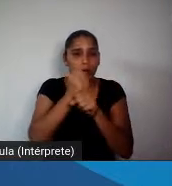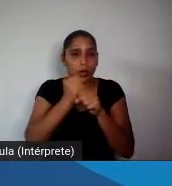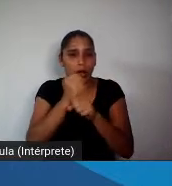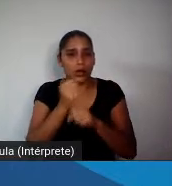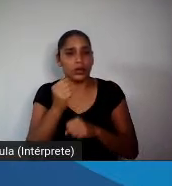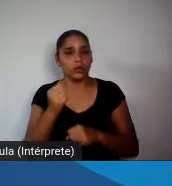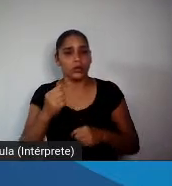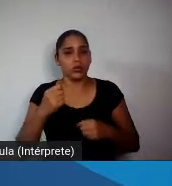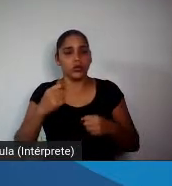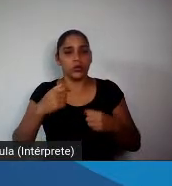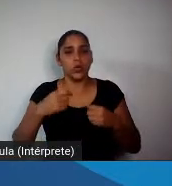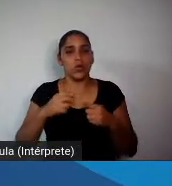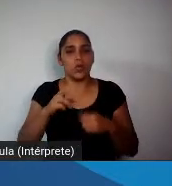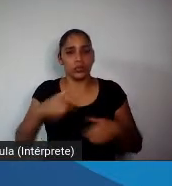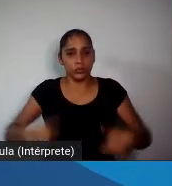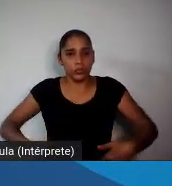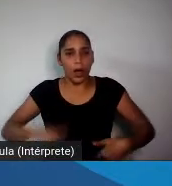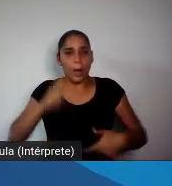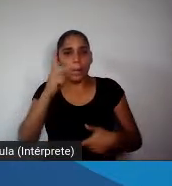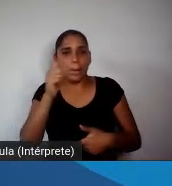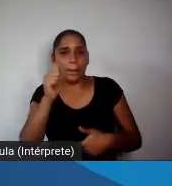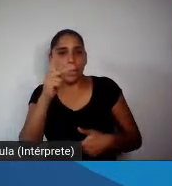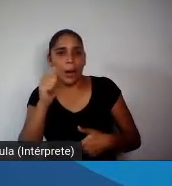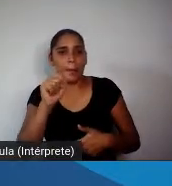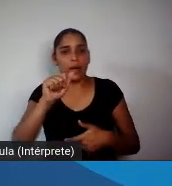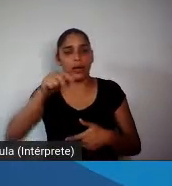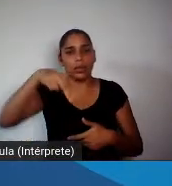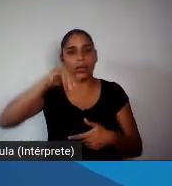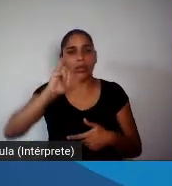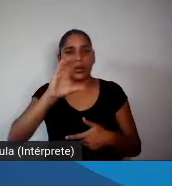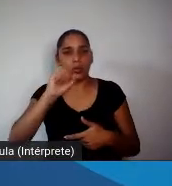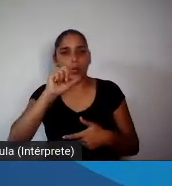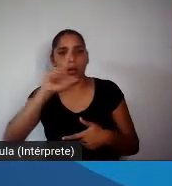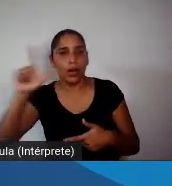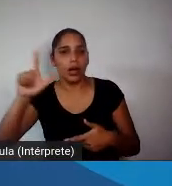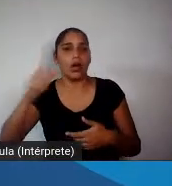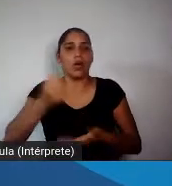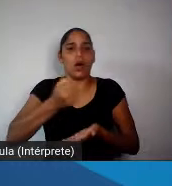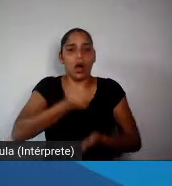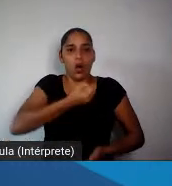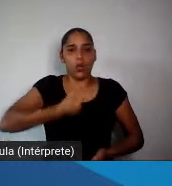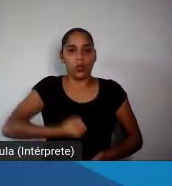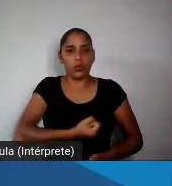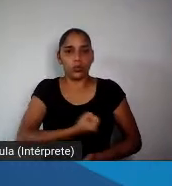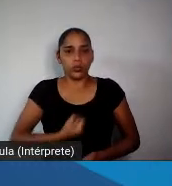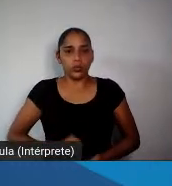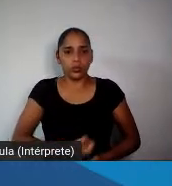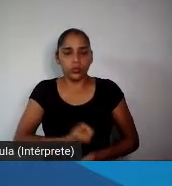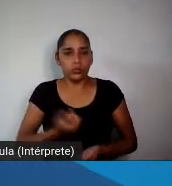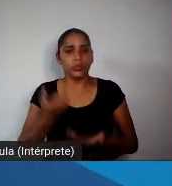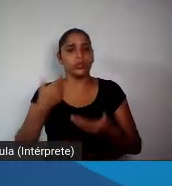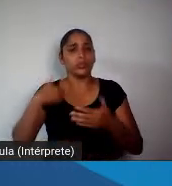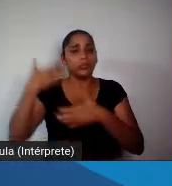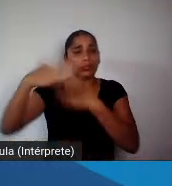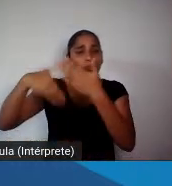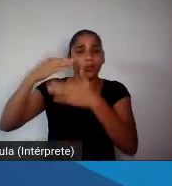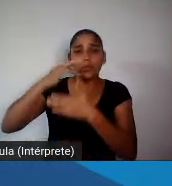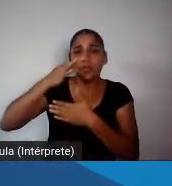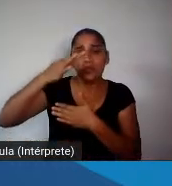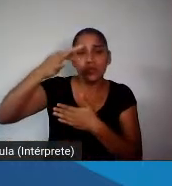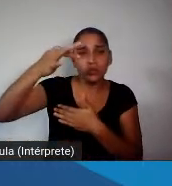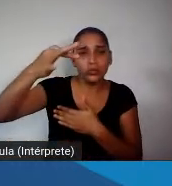o mamografia, foi metade da mamografia estimada para o ano passado, que foi feita. Isso, daqui a alguns anos, terá um impacto